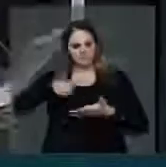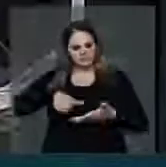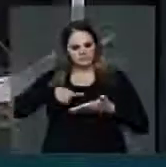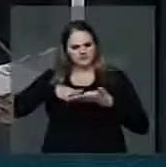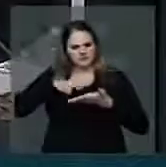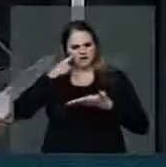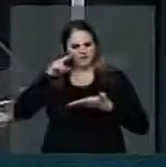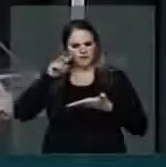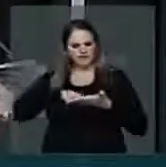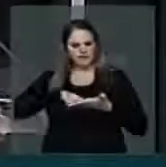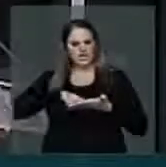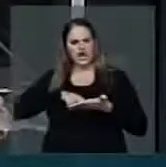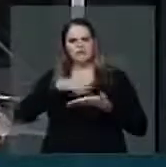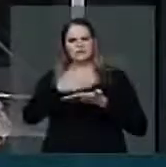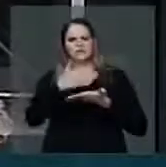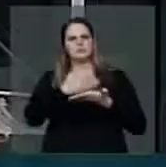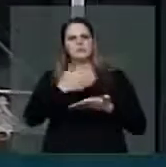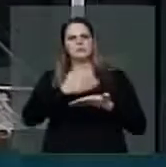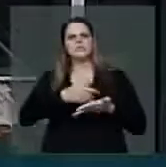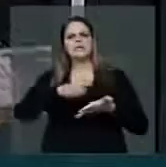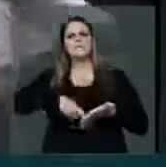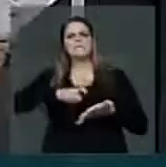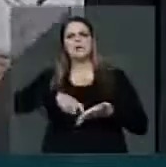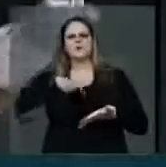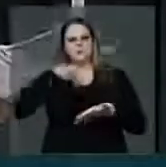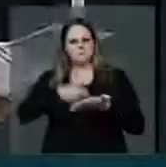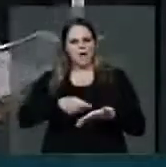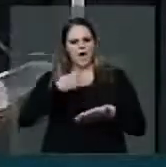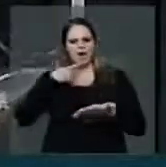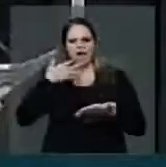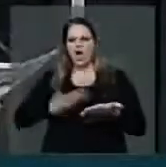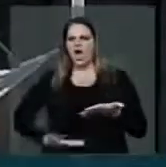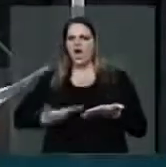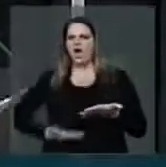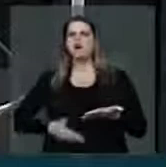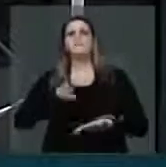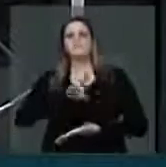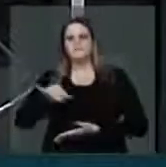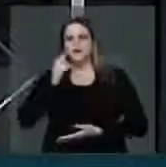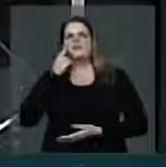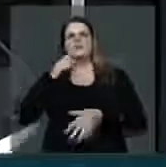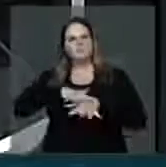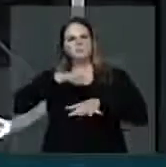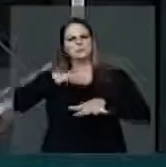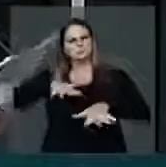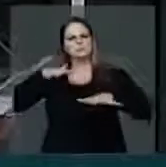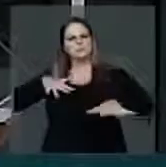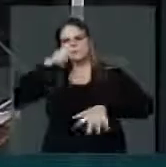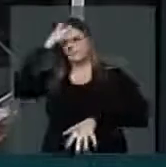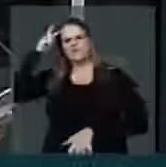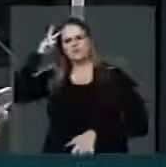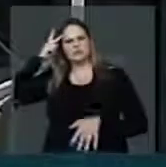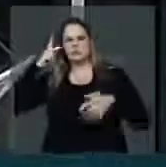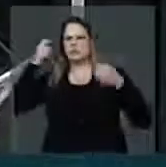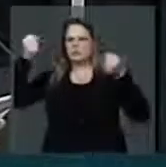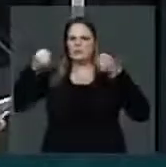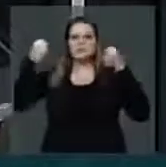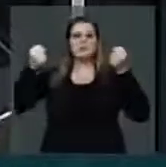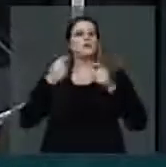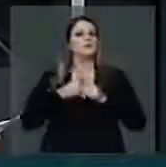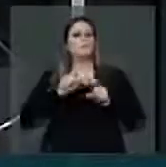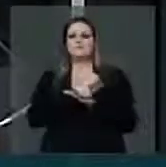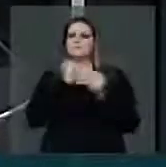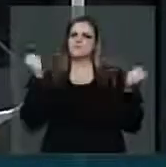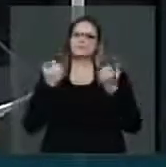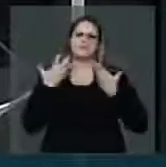discriminada dos impostos, aí você vai ver o que é movimento nas ruas. Porque é inadmissível o que se